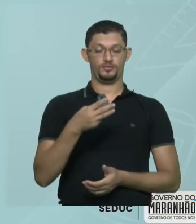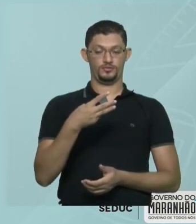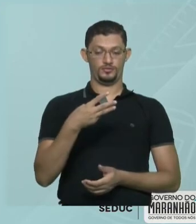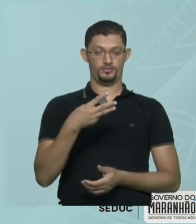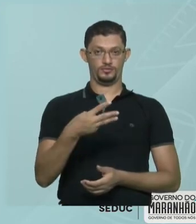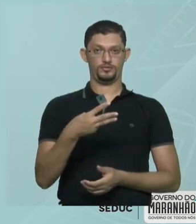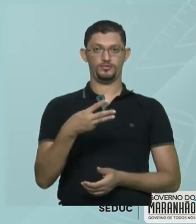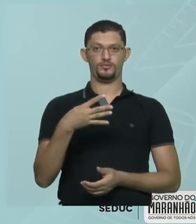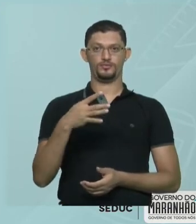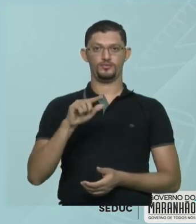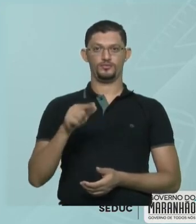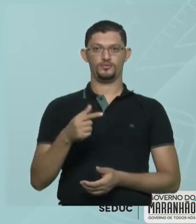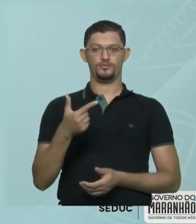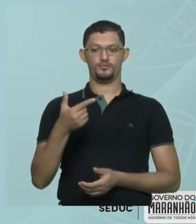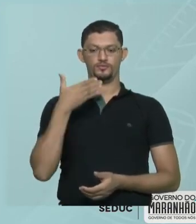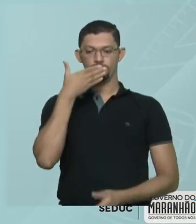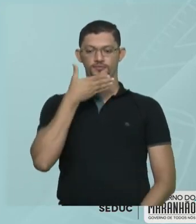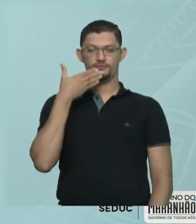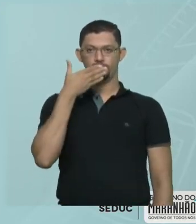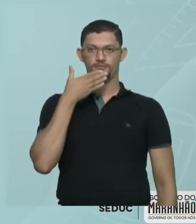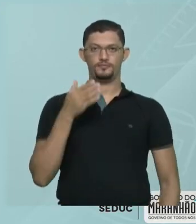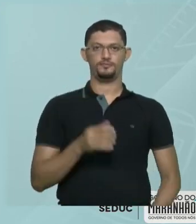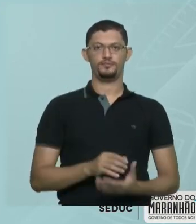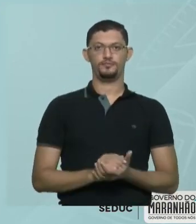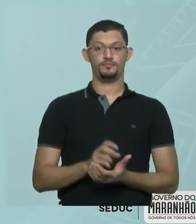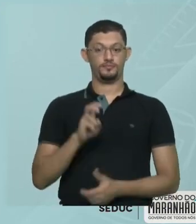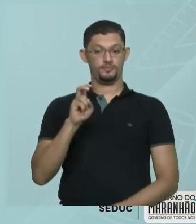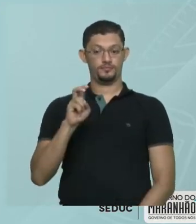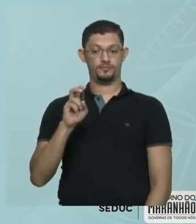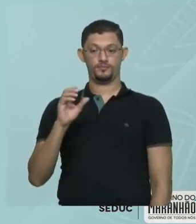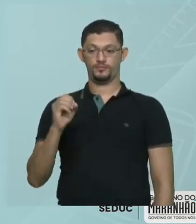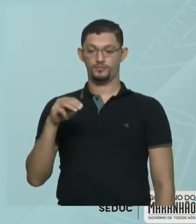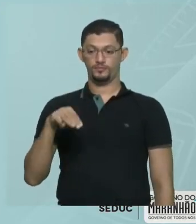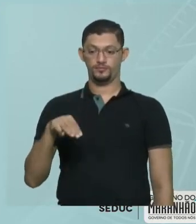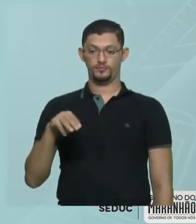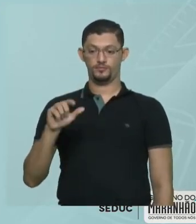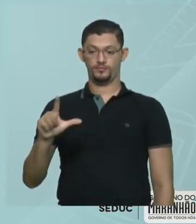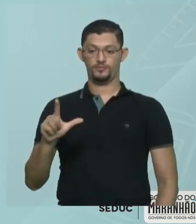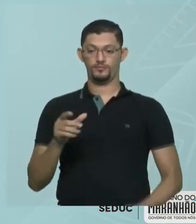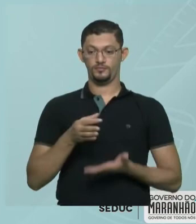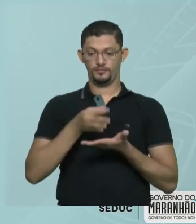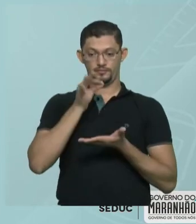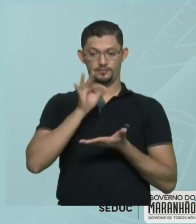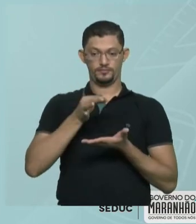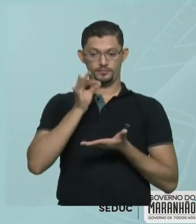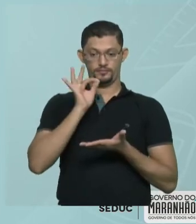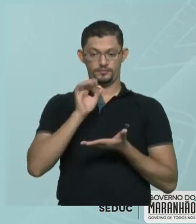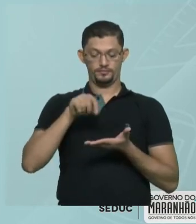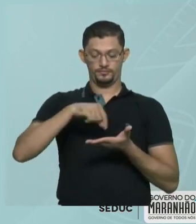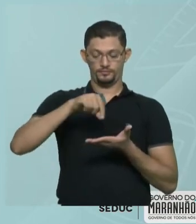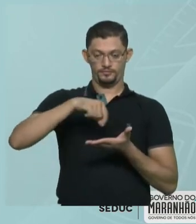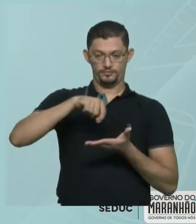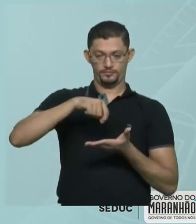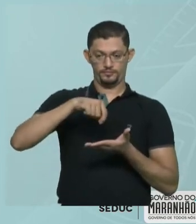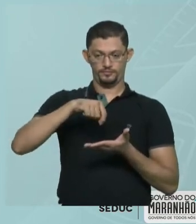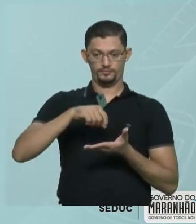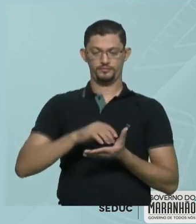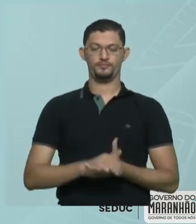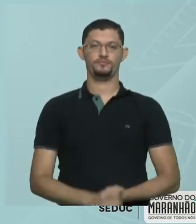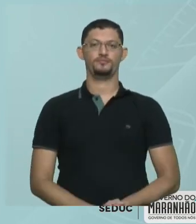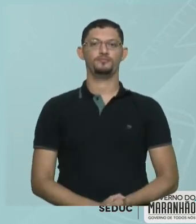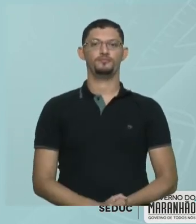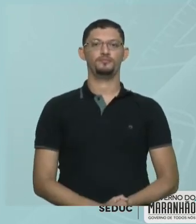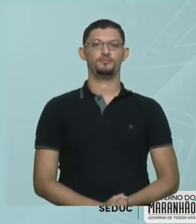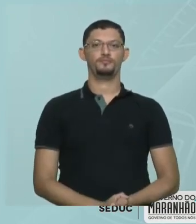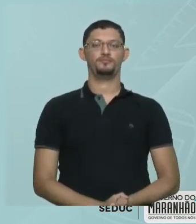,2 gramas de sacarose em 50 ml, que é o volume da xícara do café.